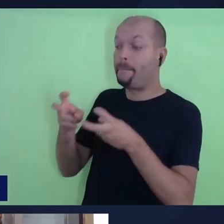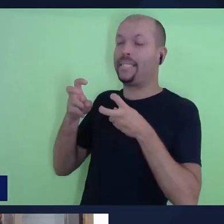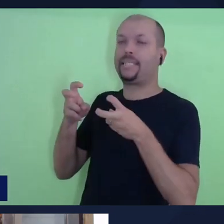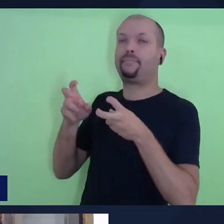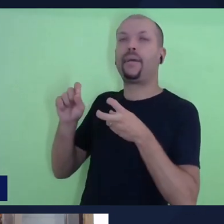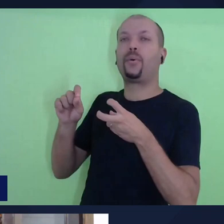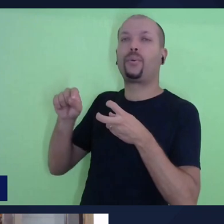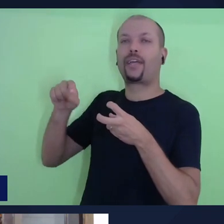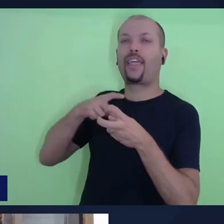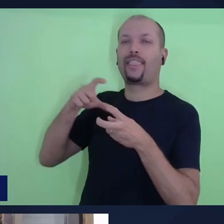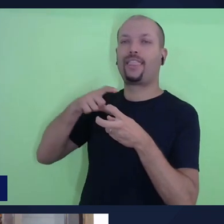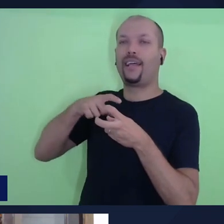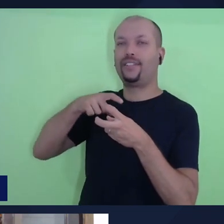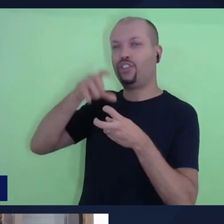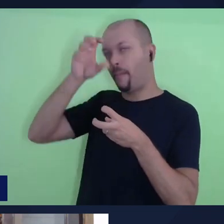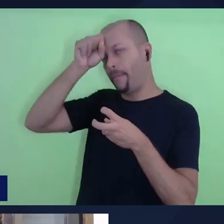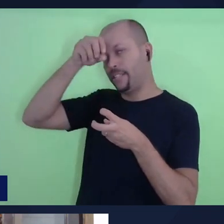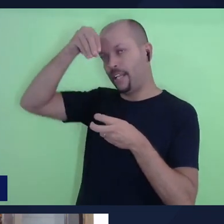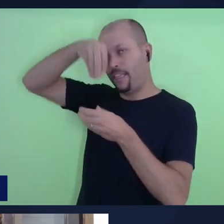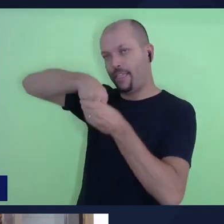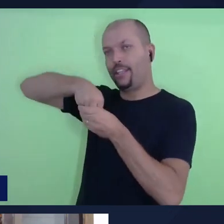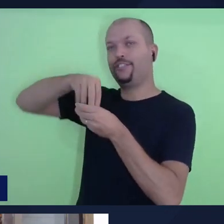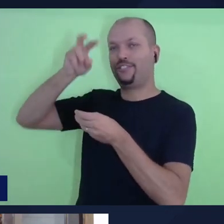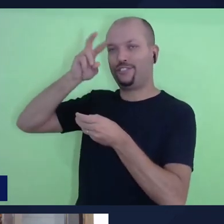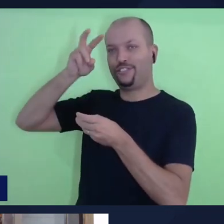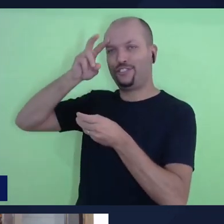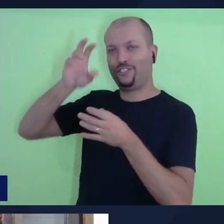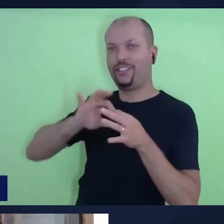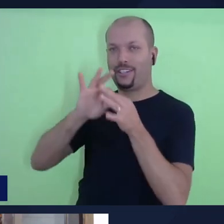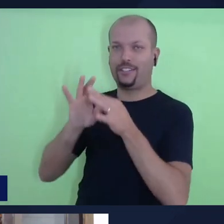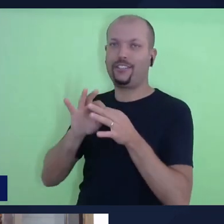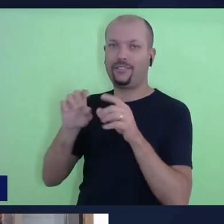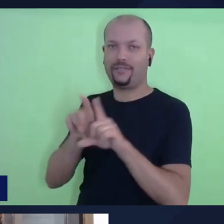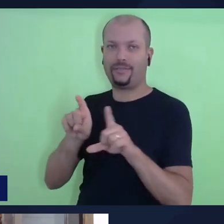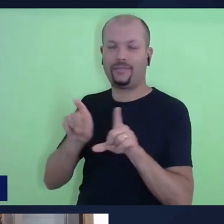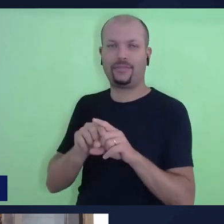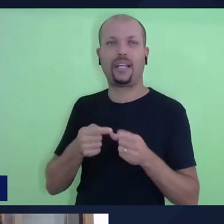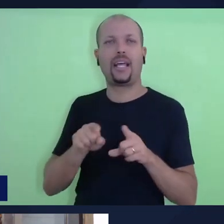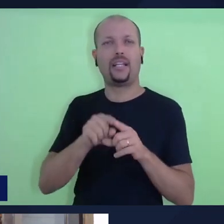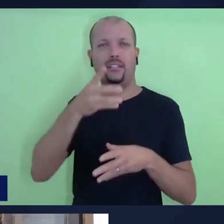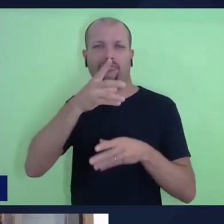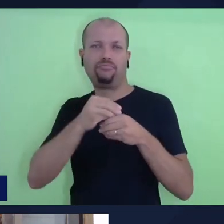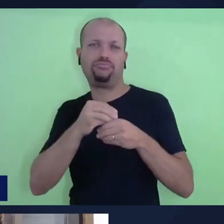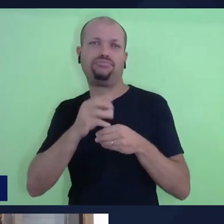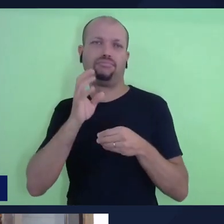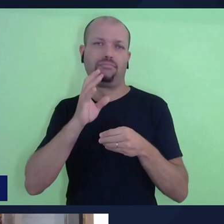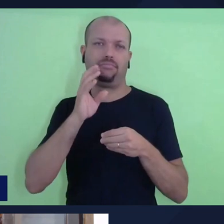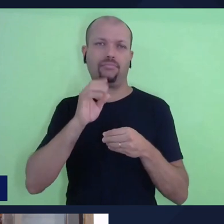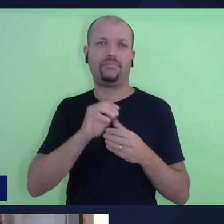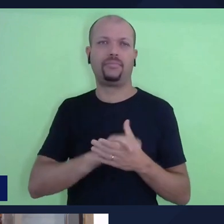ali, né, dentro dessa relação de alianças, né? Eu acho que isso dá um apanhado bem, bem geral, né?